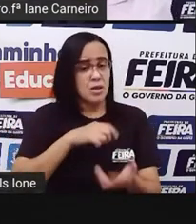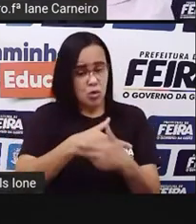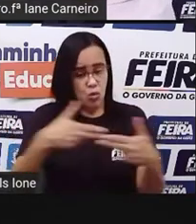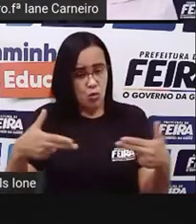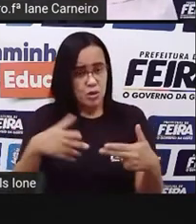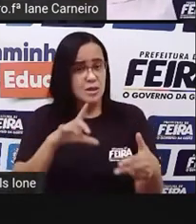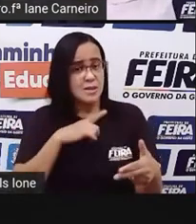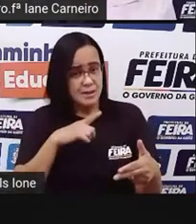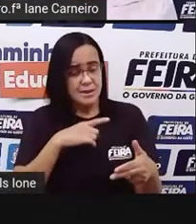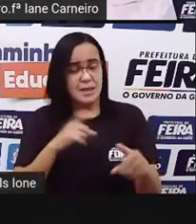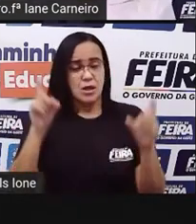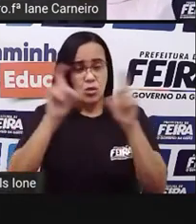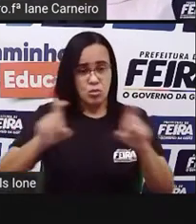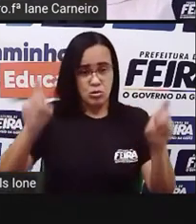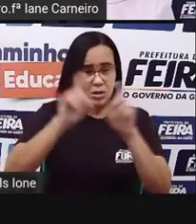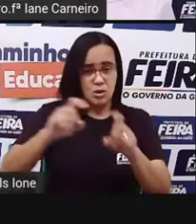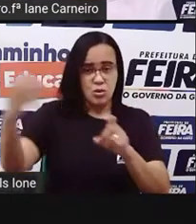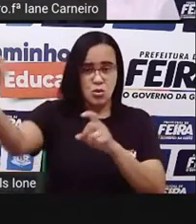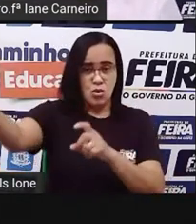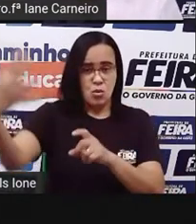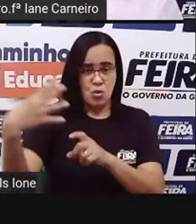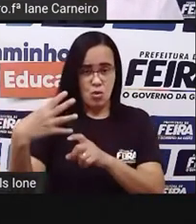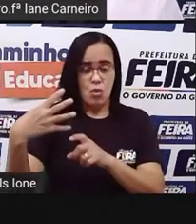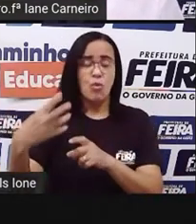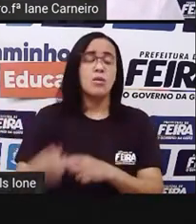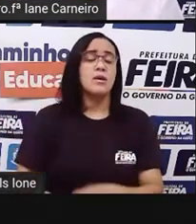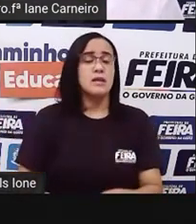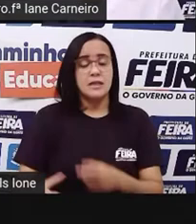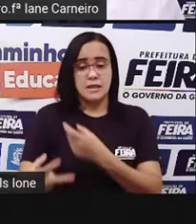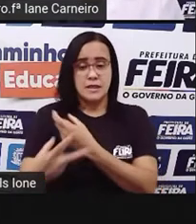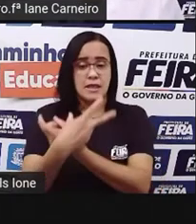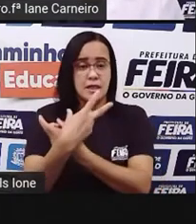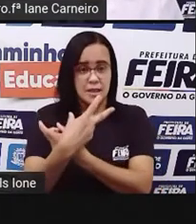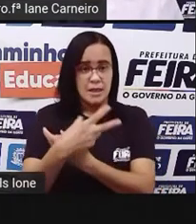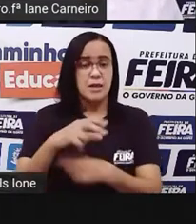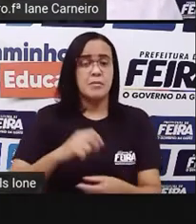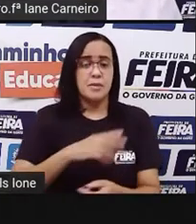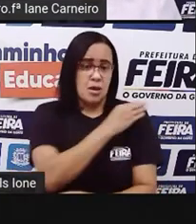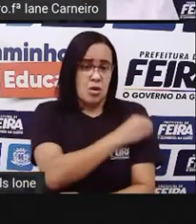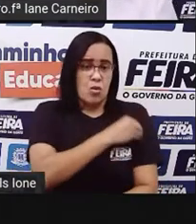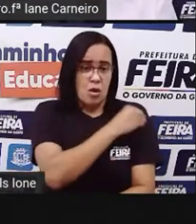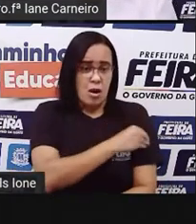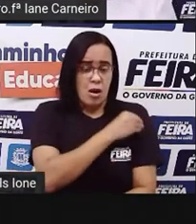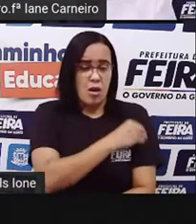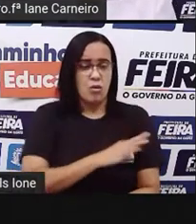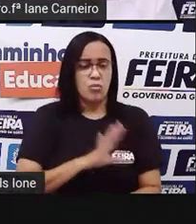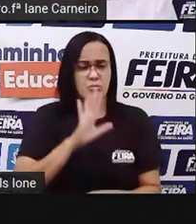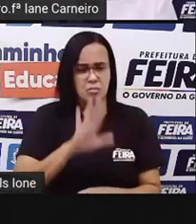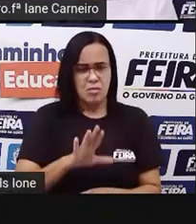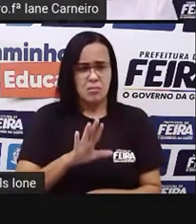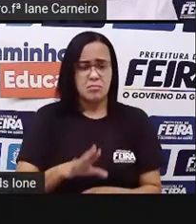computador, né? O álcool em gel. E atrás de você? O que é que tem atrás de você?